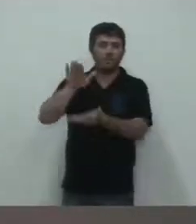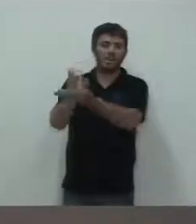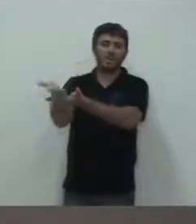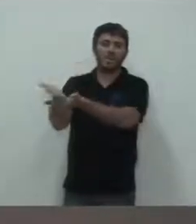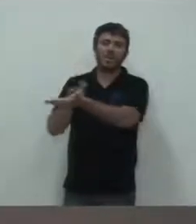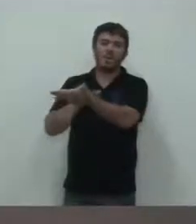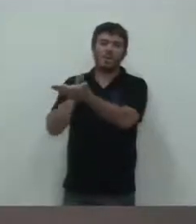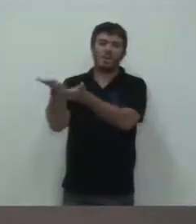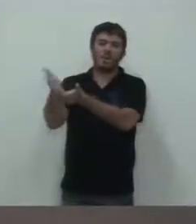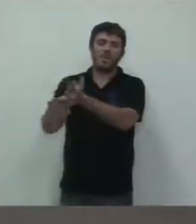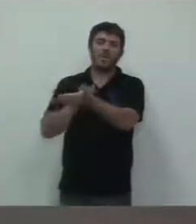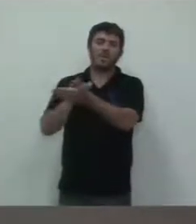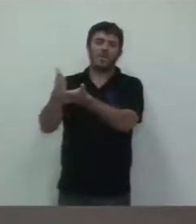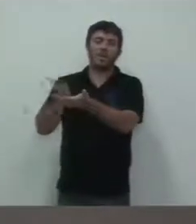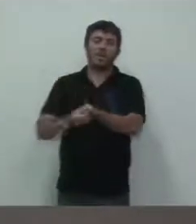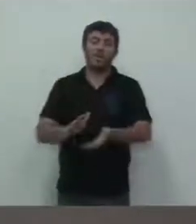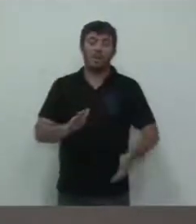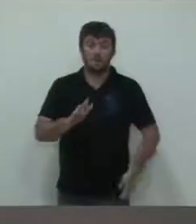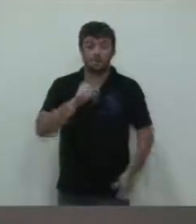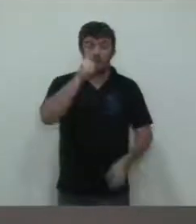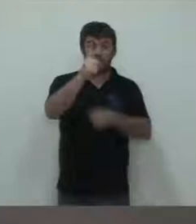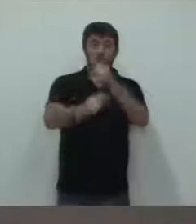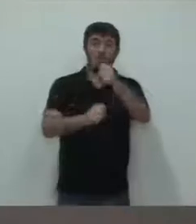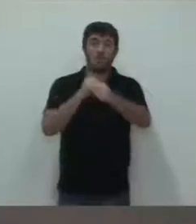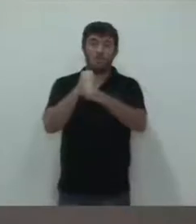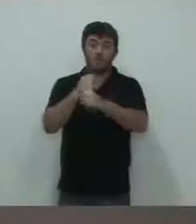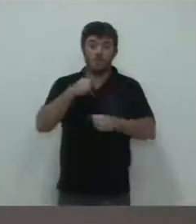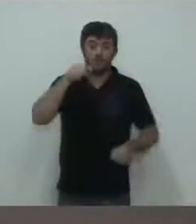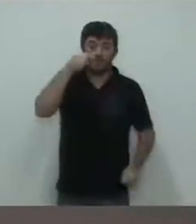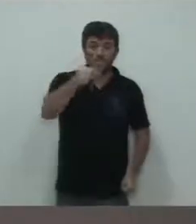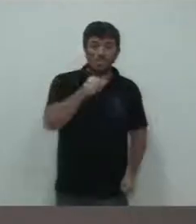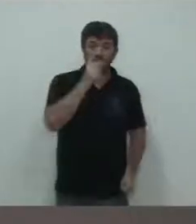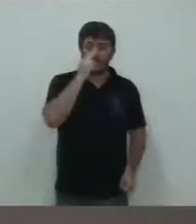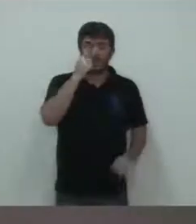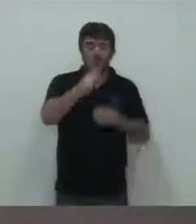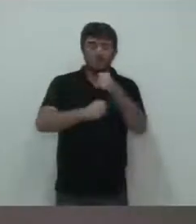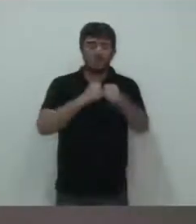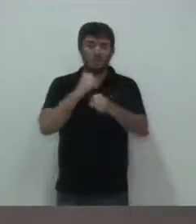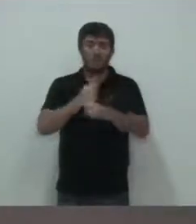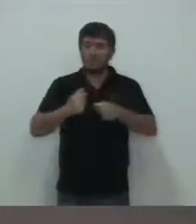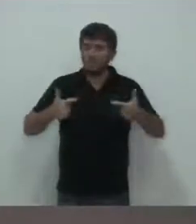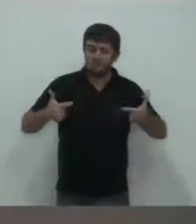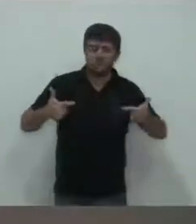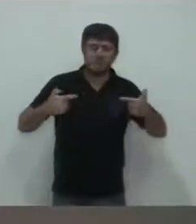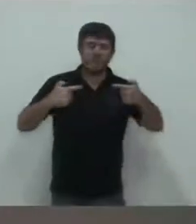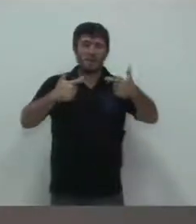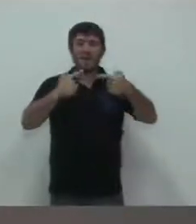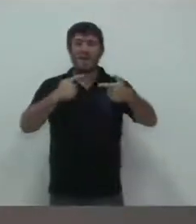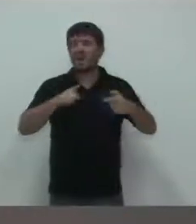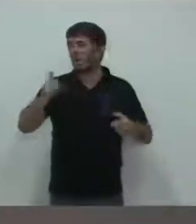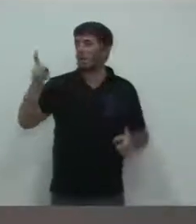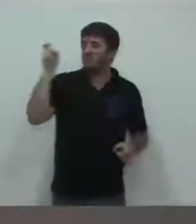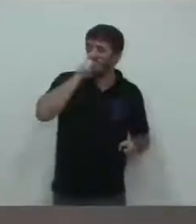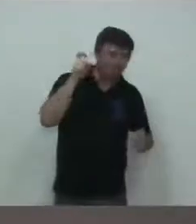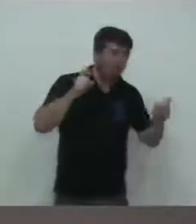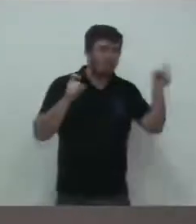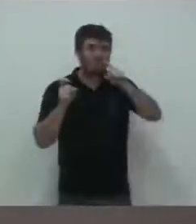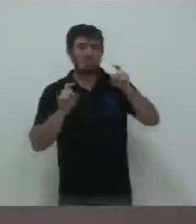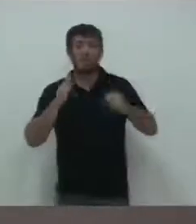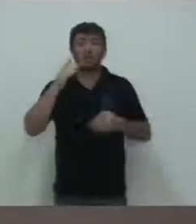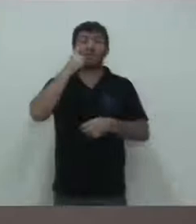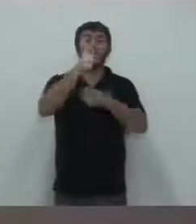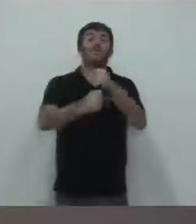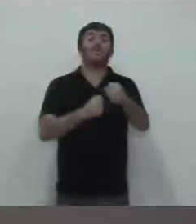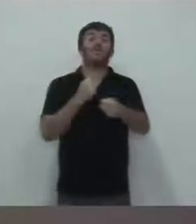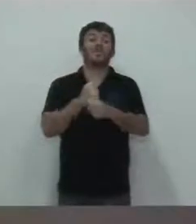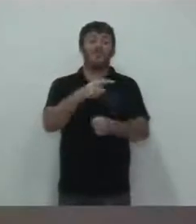principalmente, querendo não, ano que vem é um ano de luta, de guerra. Um fala aqui, outro aqui, vem mentira ali. Então o ano que vem